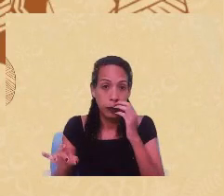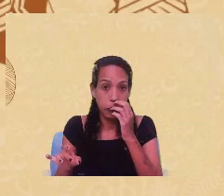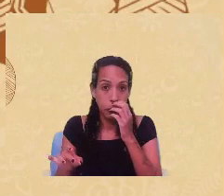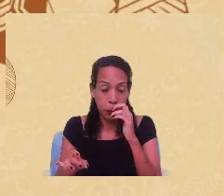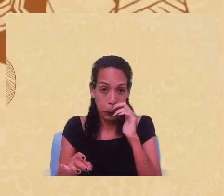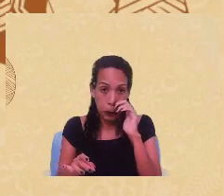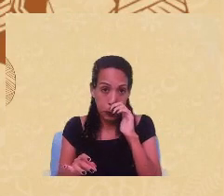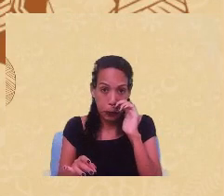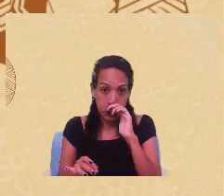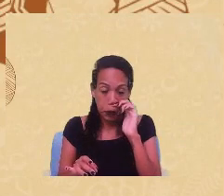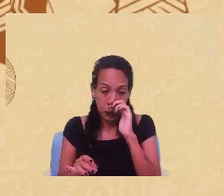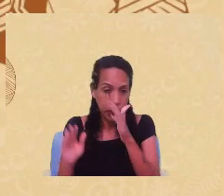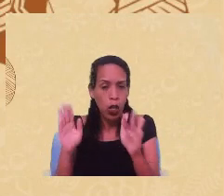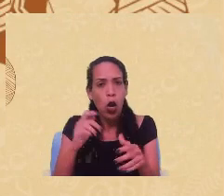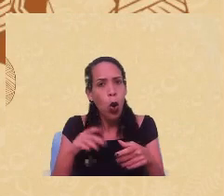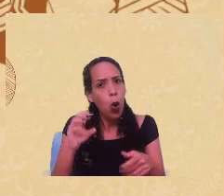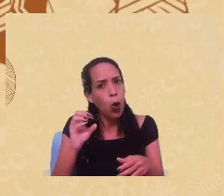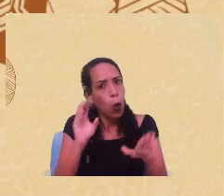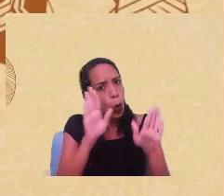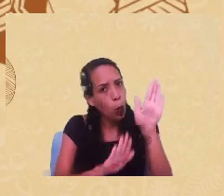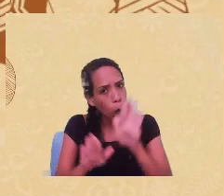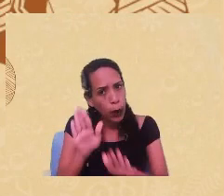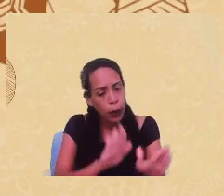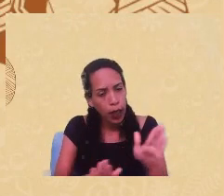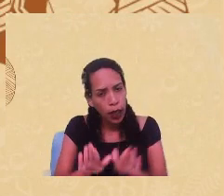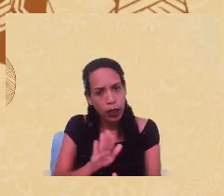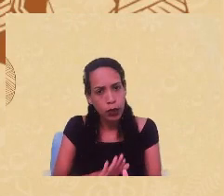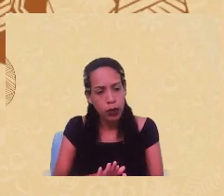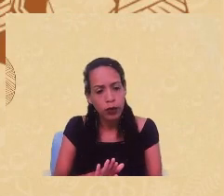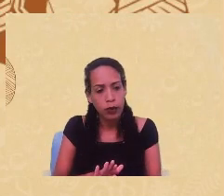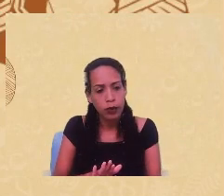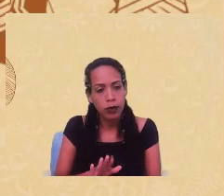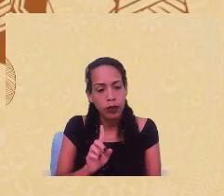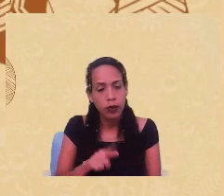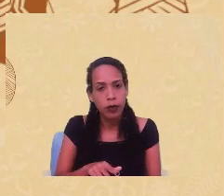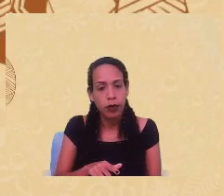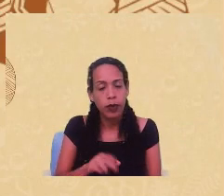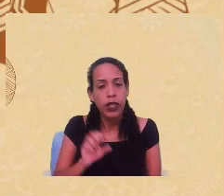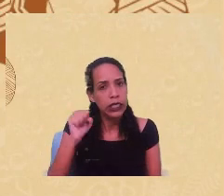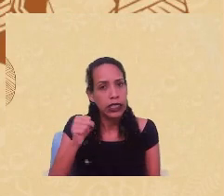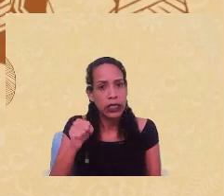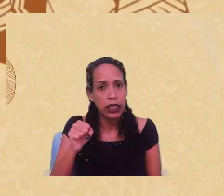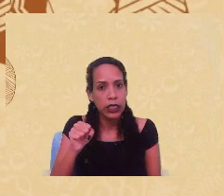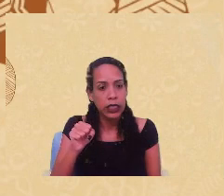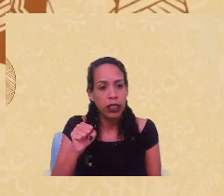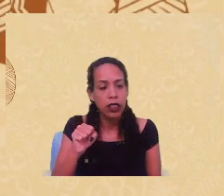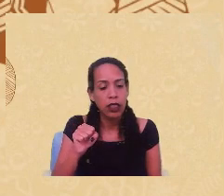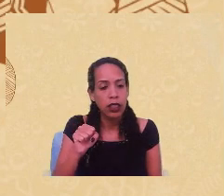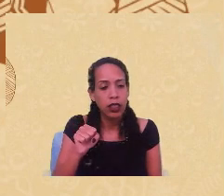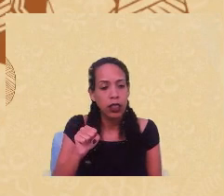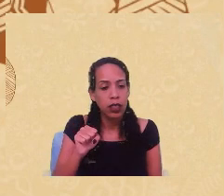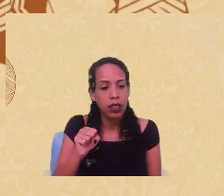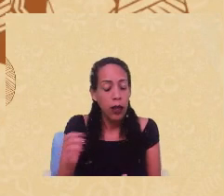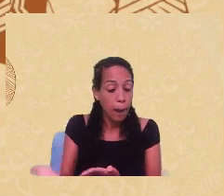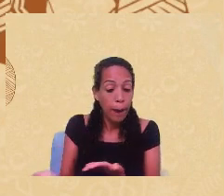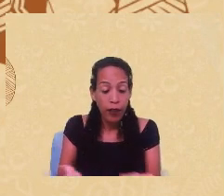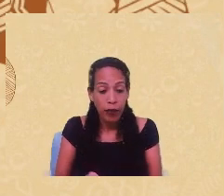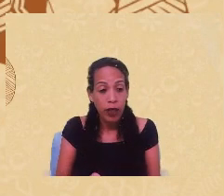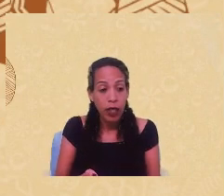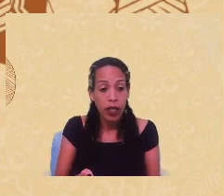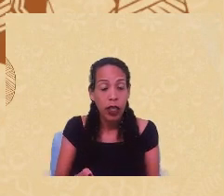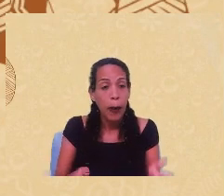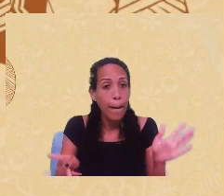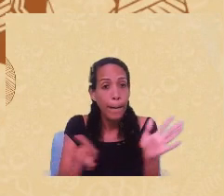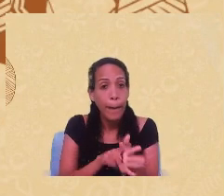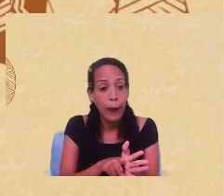O cuidado que é sim bem-vindo, apropriado